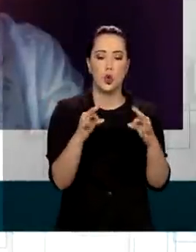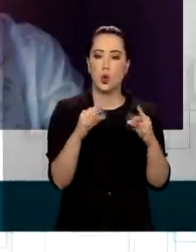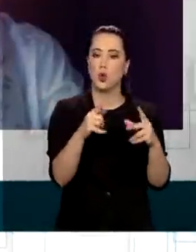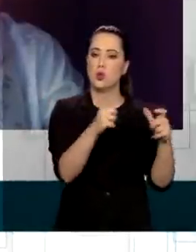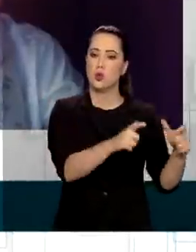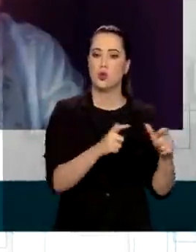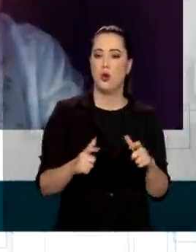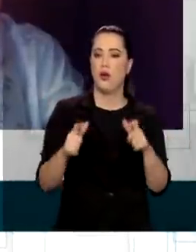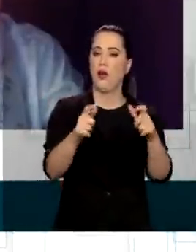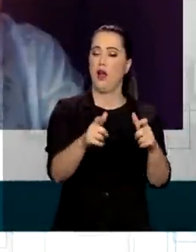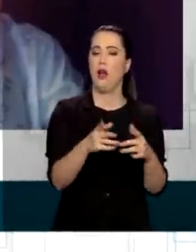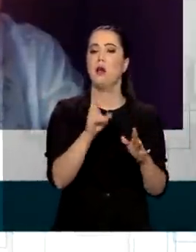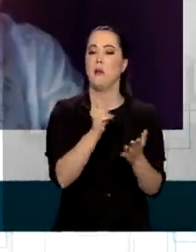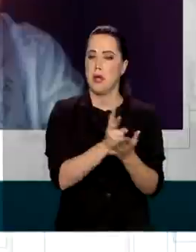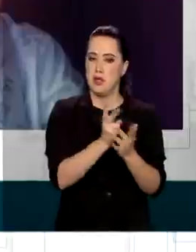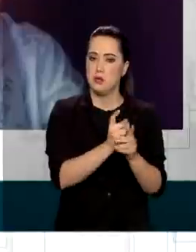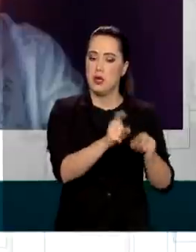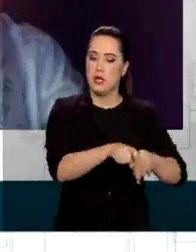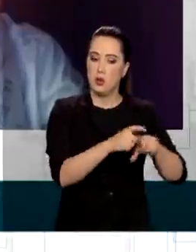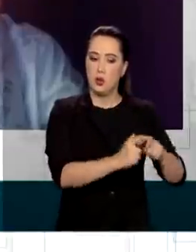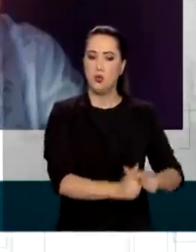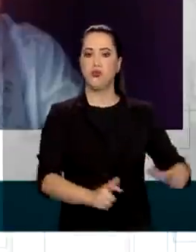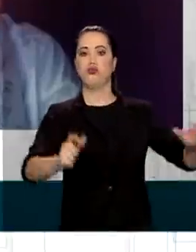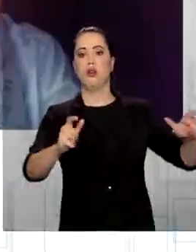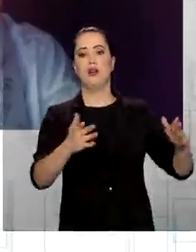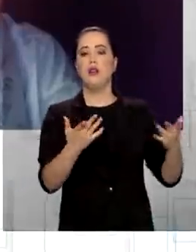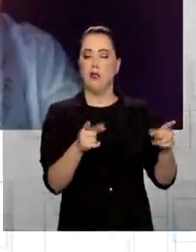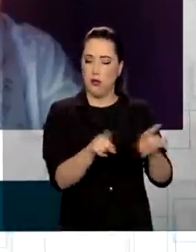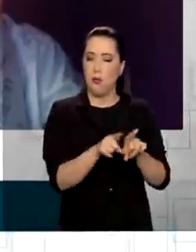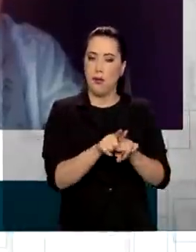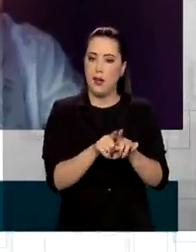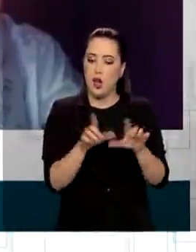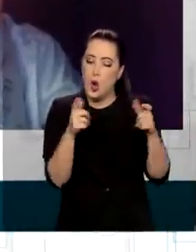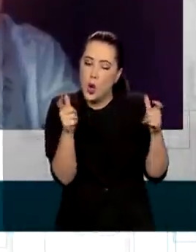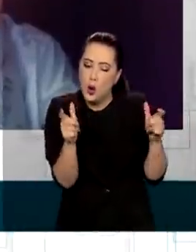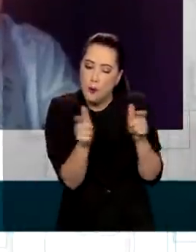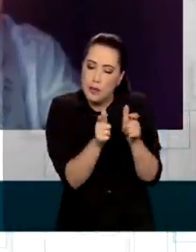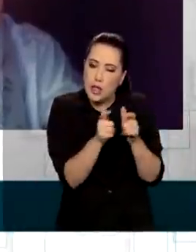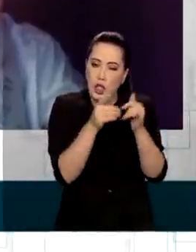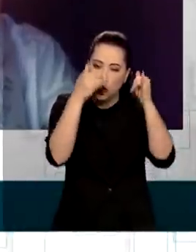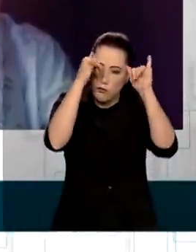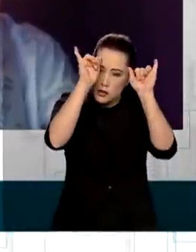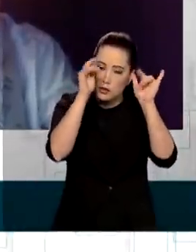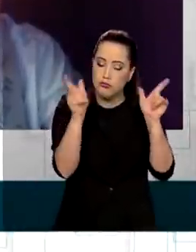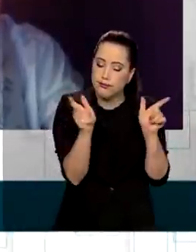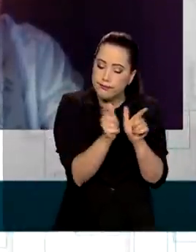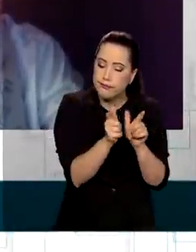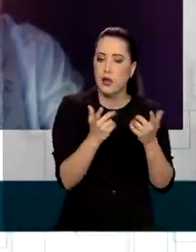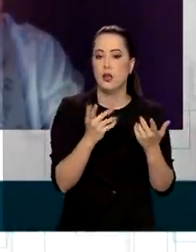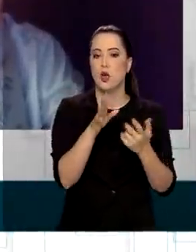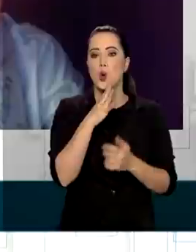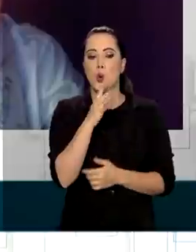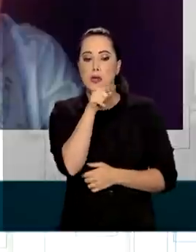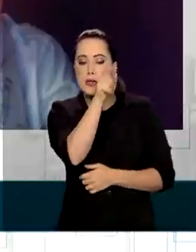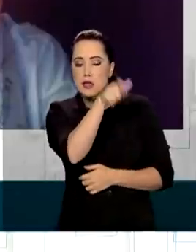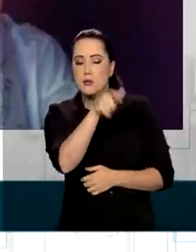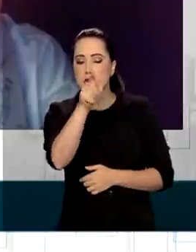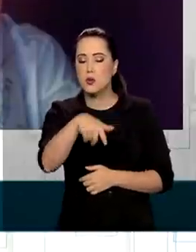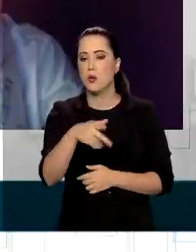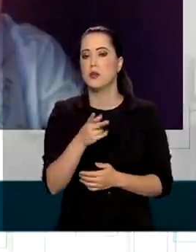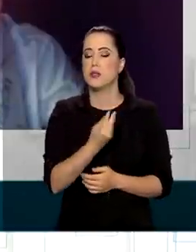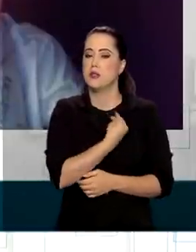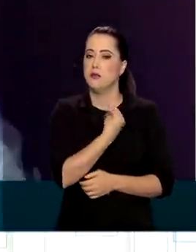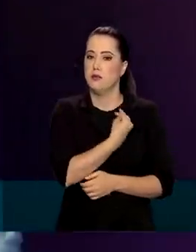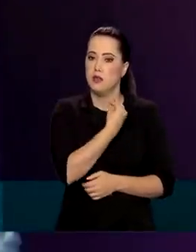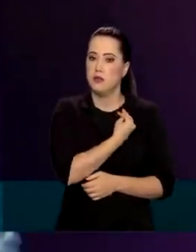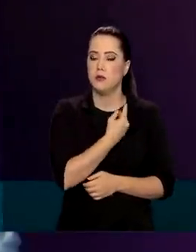o grande agronegócio até o pequeno sítio, permitindo assim que o país conheça o produtor rural e seu modo